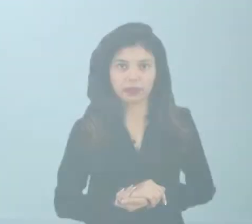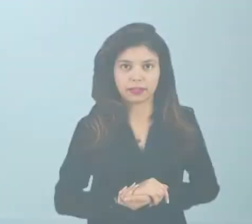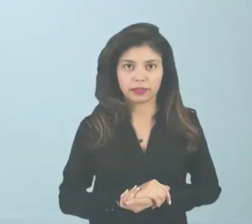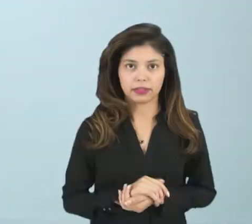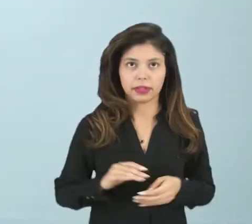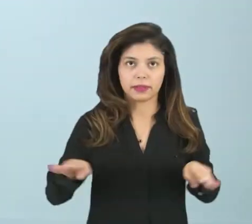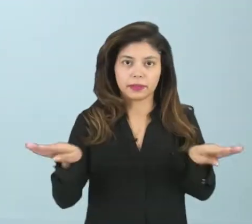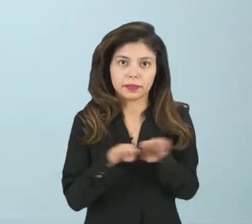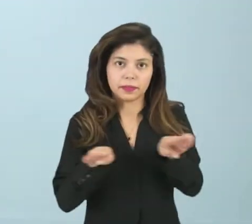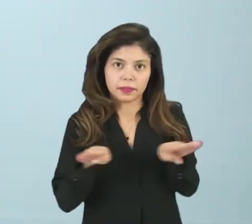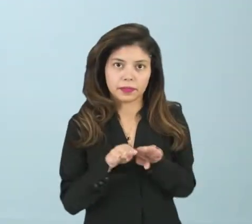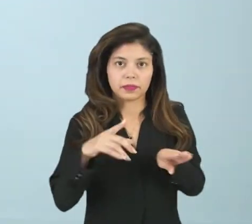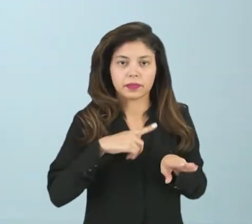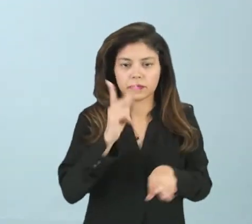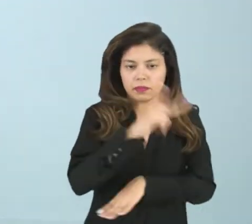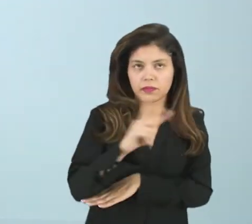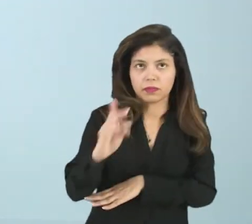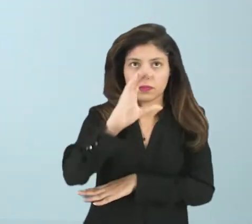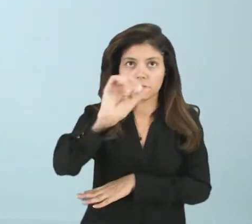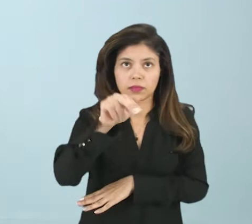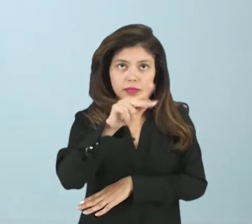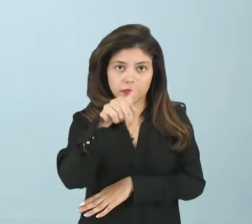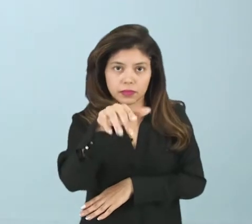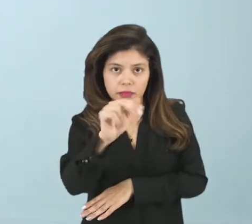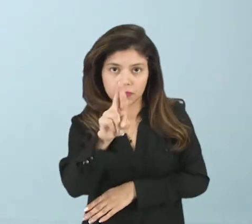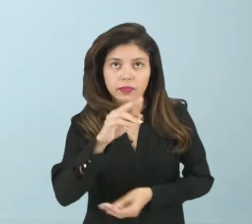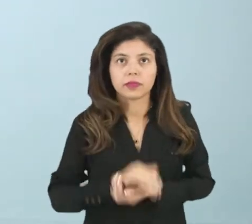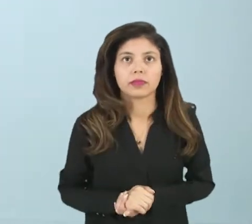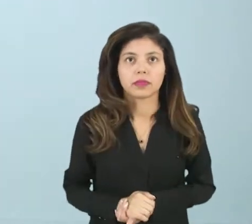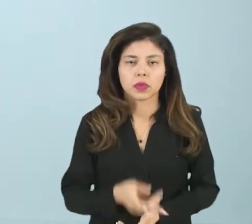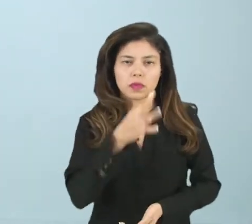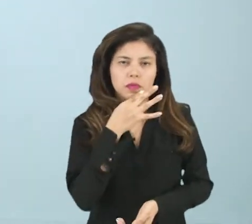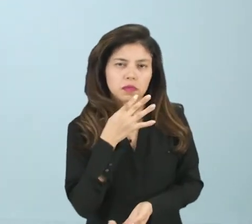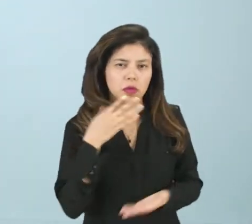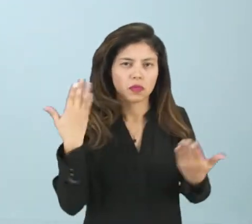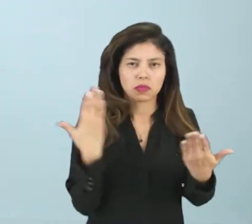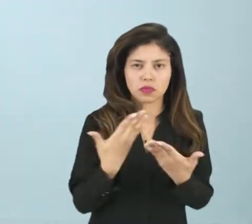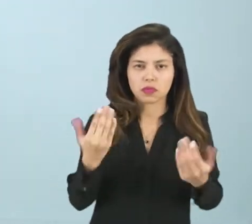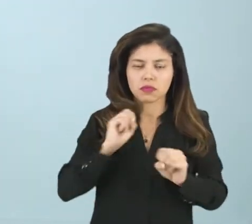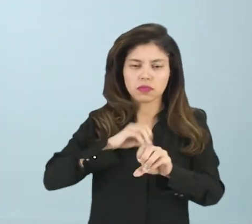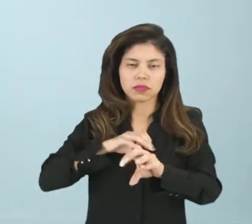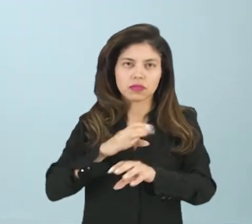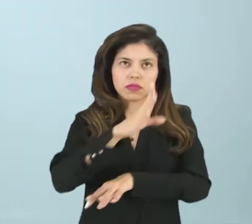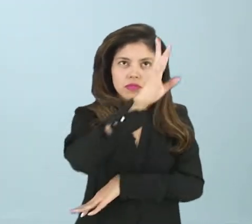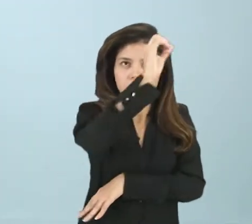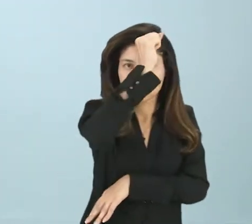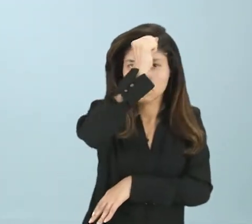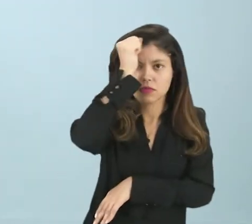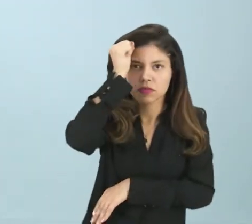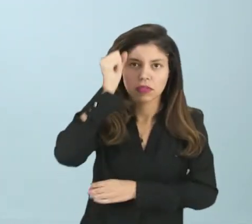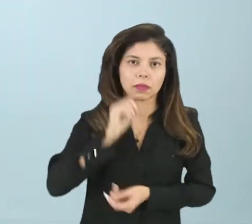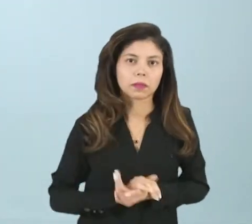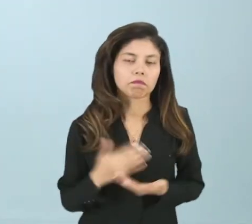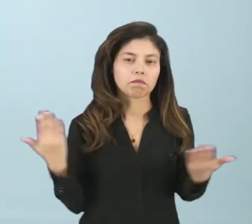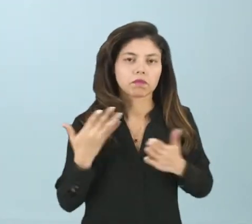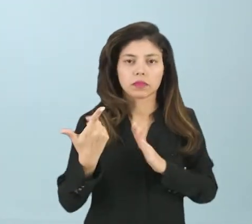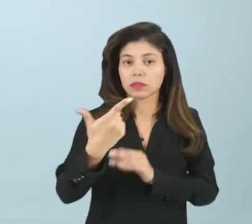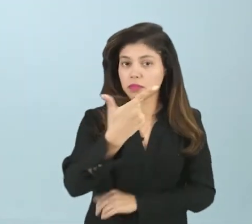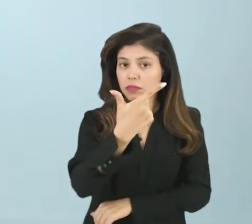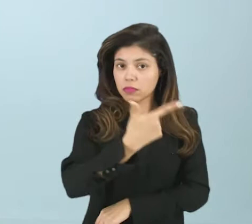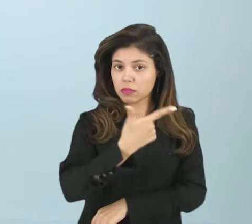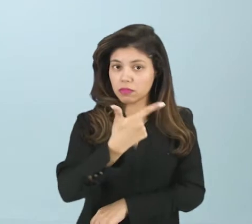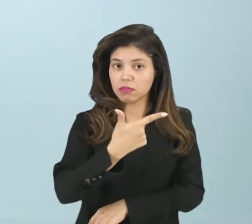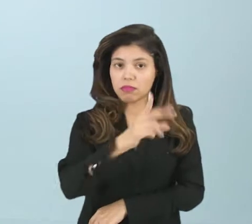Olá, sou o professor César Hildo e vou estar com vocês com o ensino de Sociologia. nós estamos na segunda